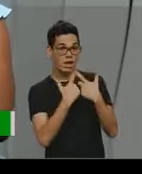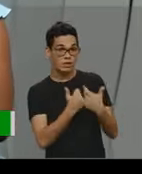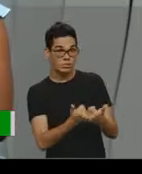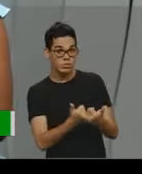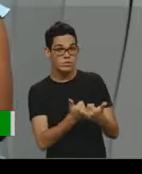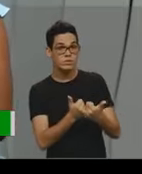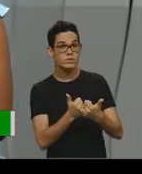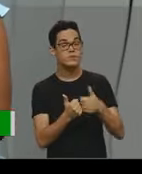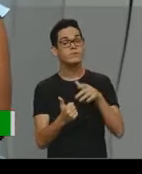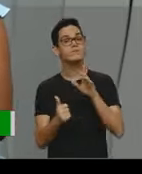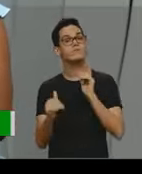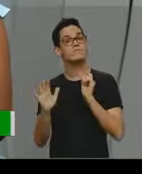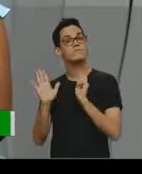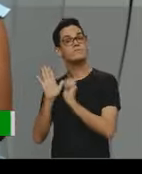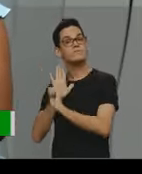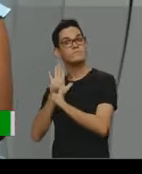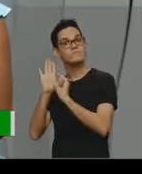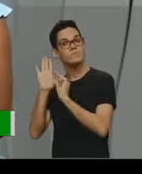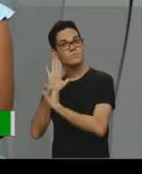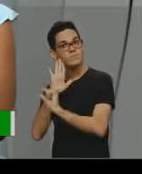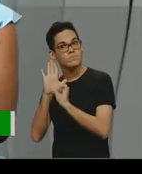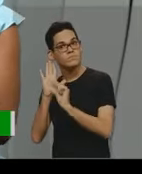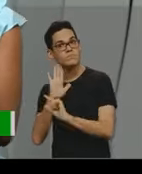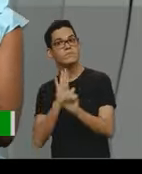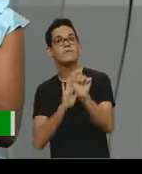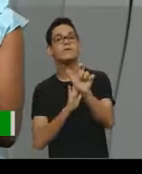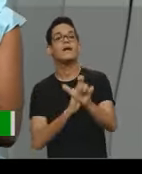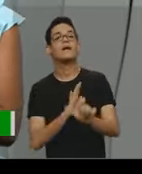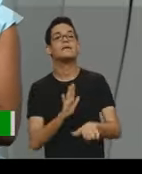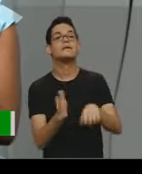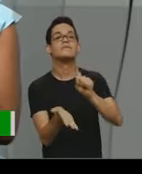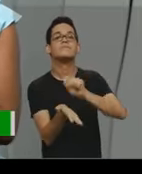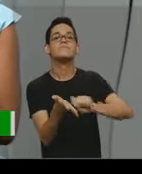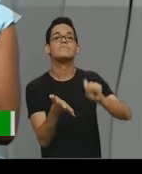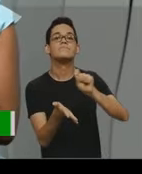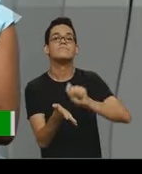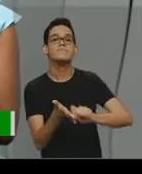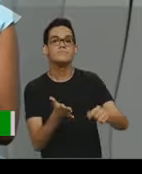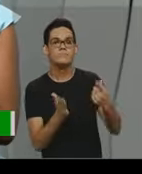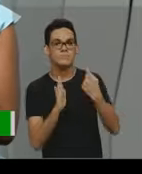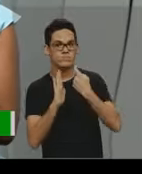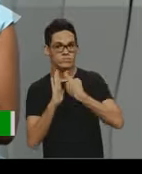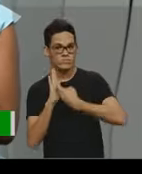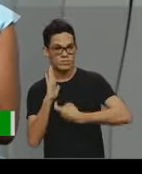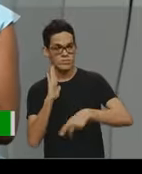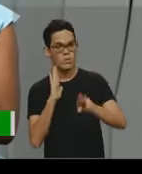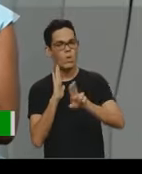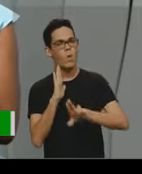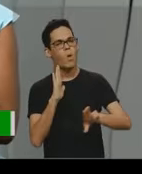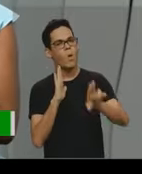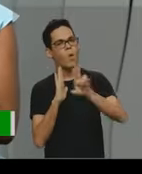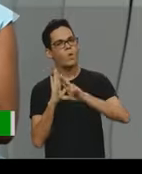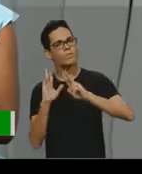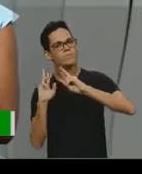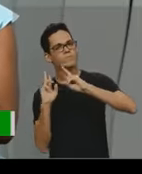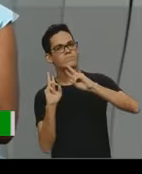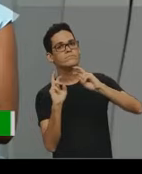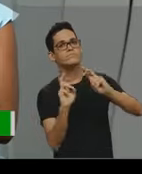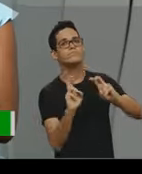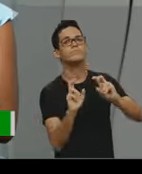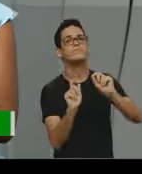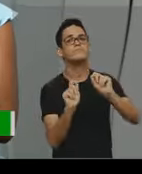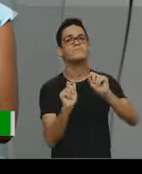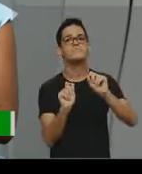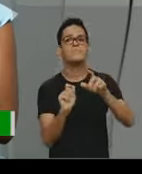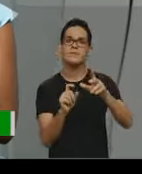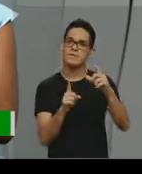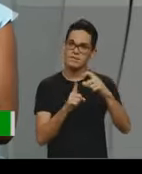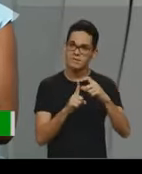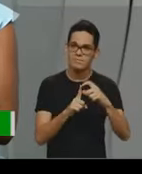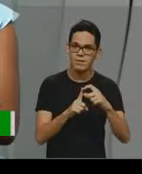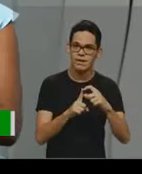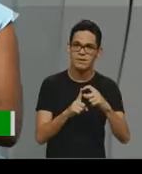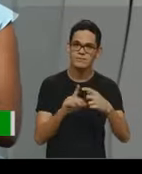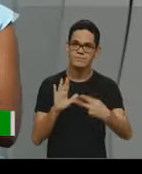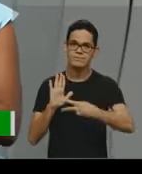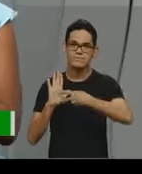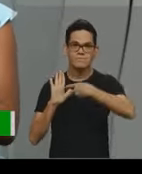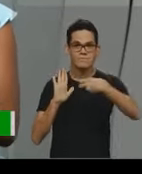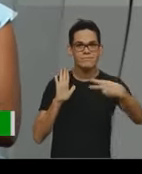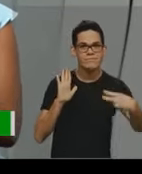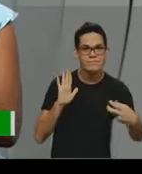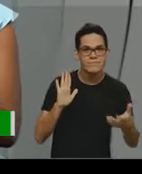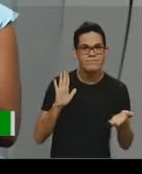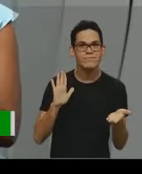autores dos textos se apropriam para explorar, né, o sentido das palavras. Como, né,